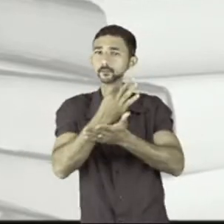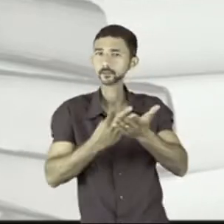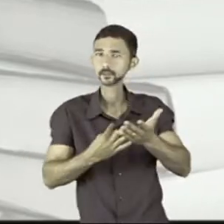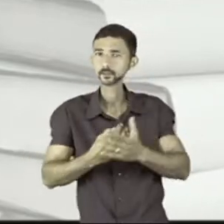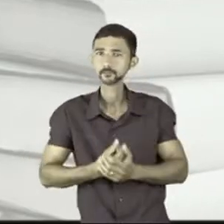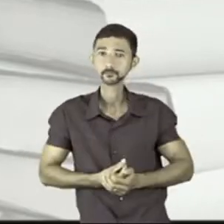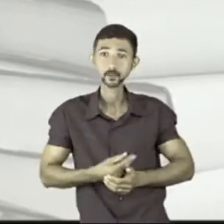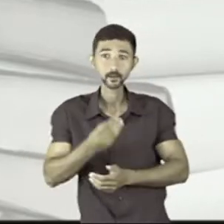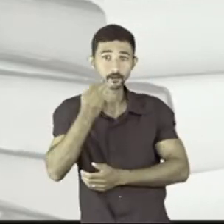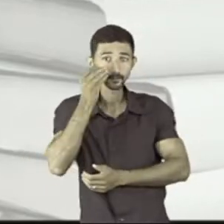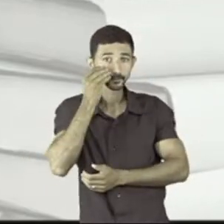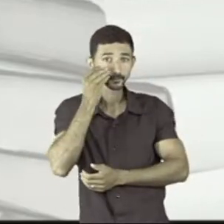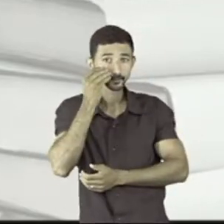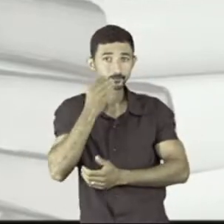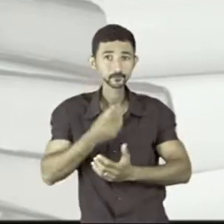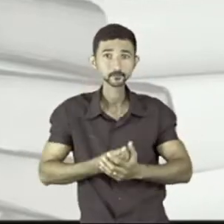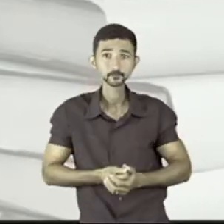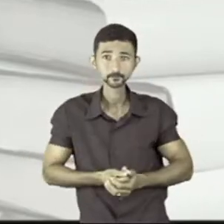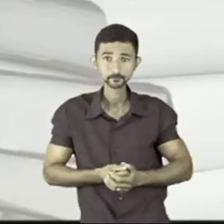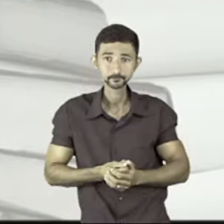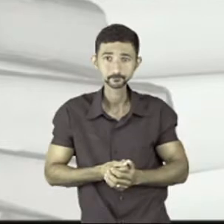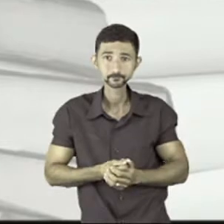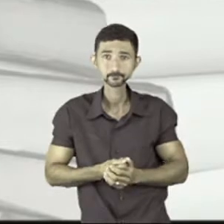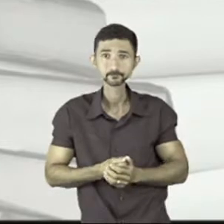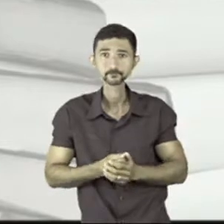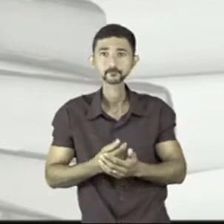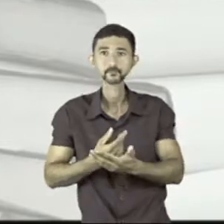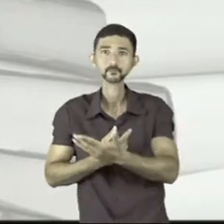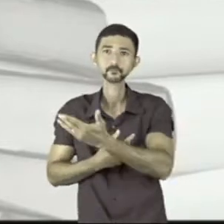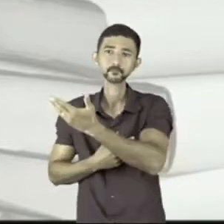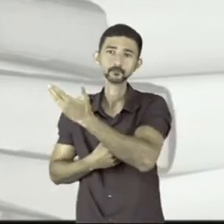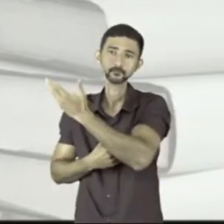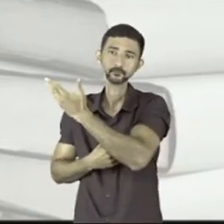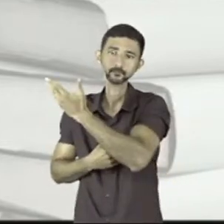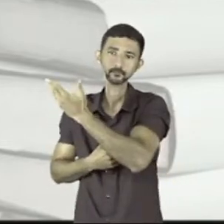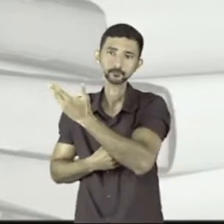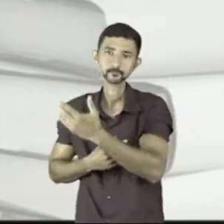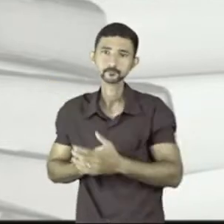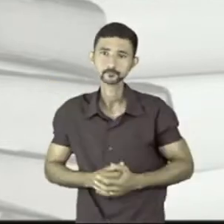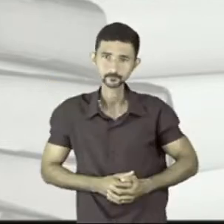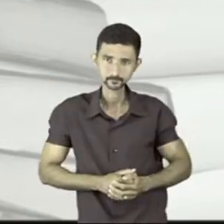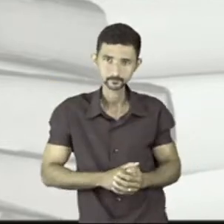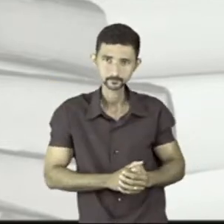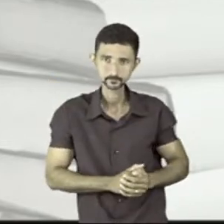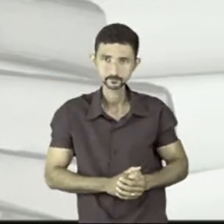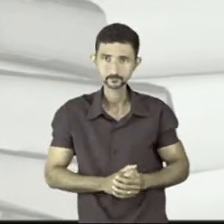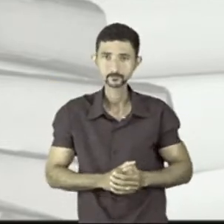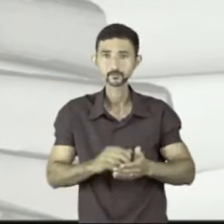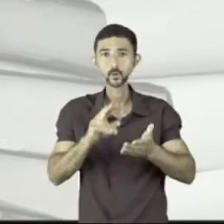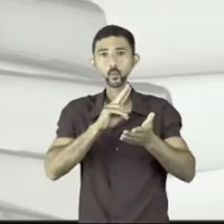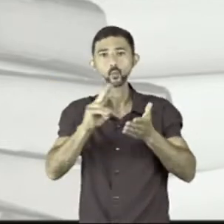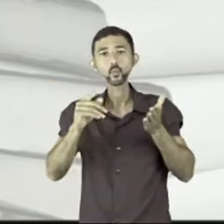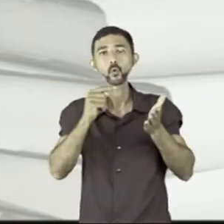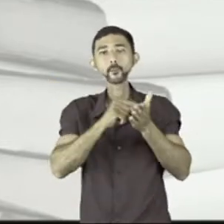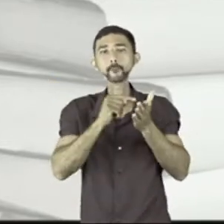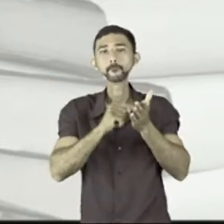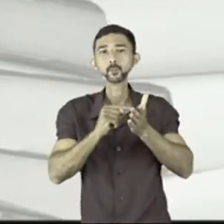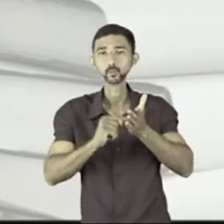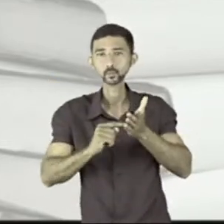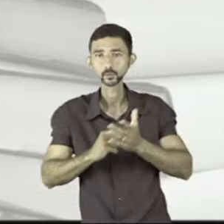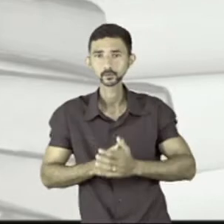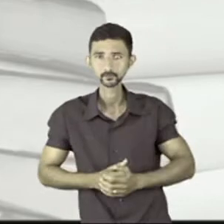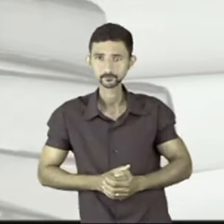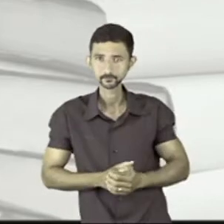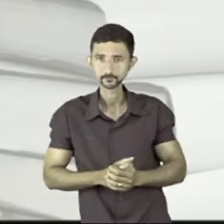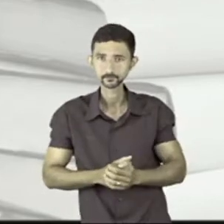eu quero que você preste bem atenção nesses nomes que aparecem aí para você, porque eles são os nomes dos sinais de pontuação,